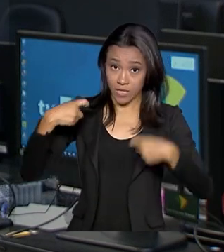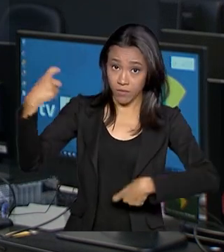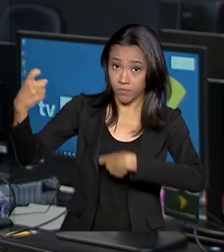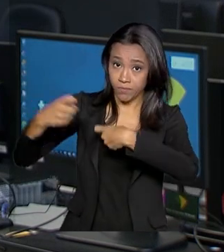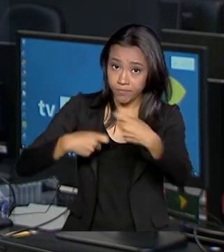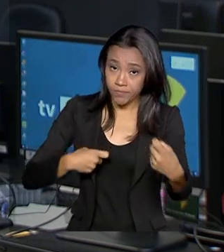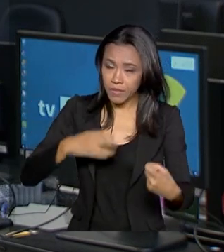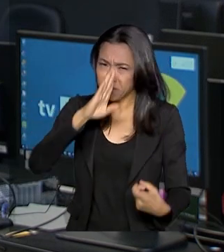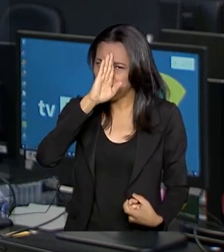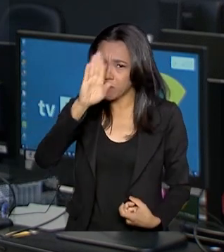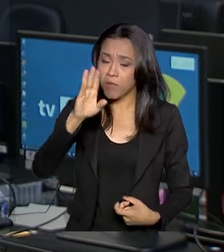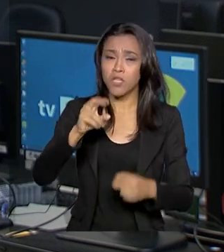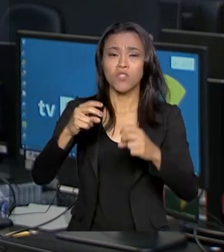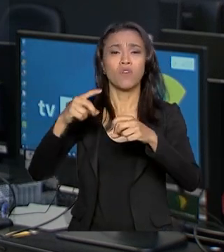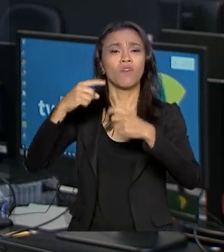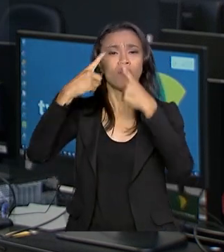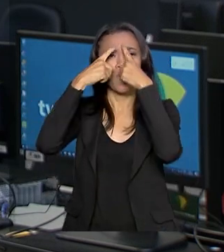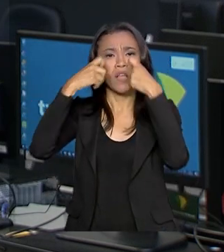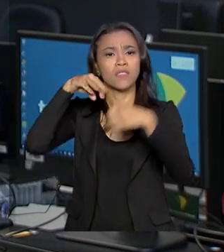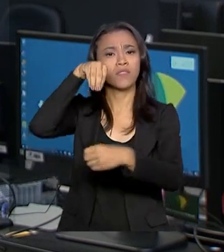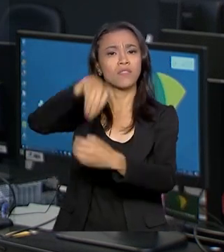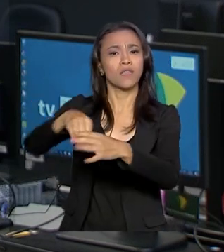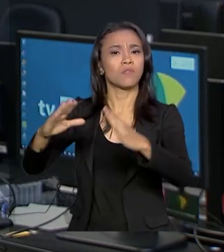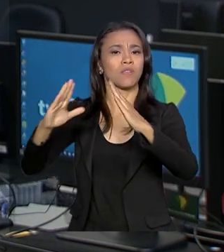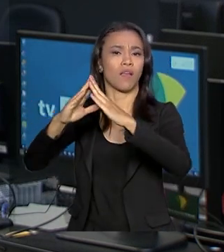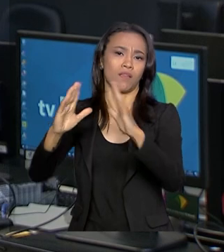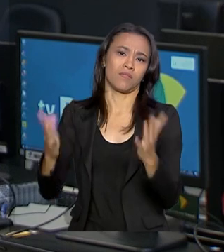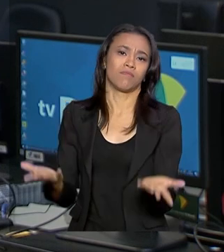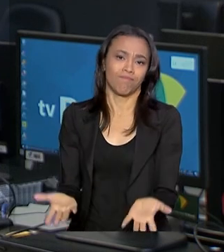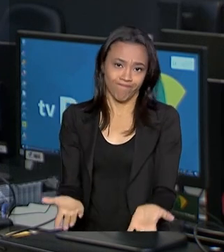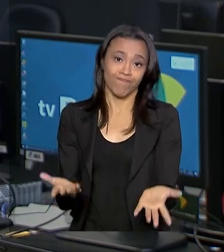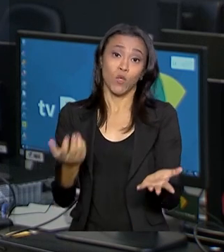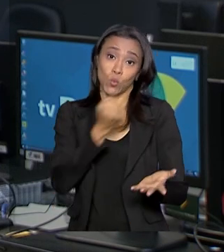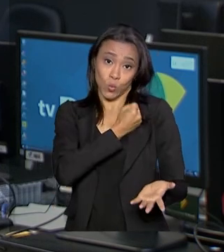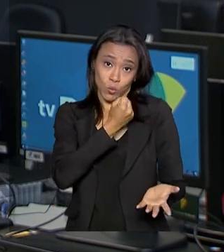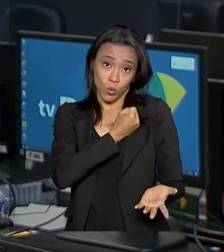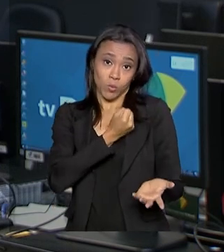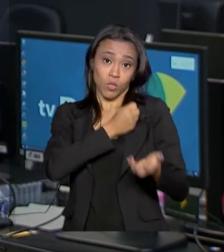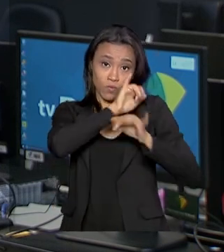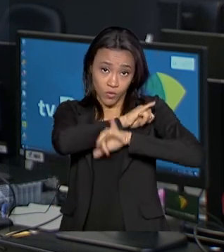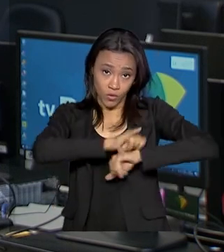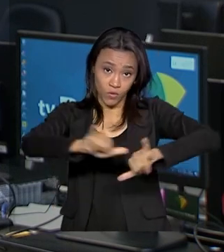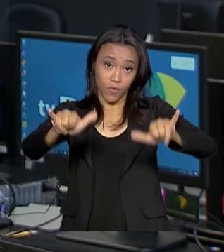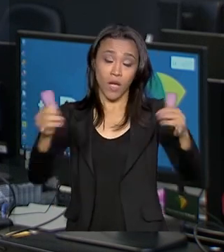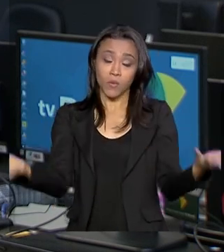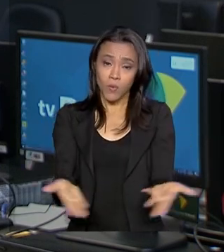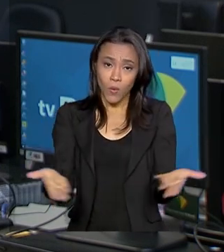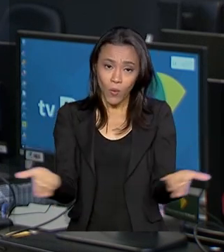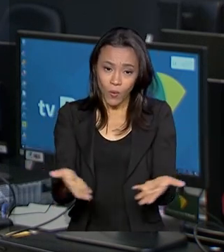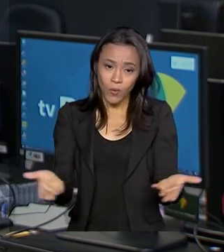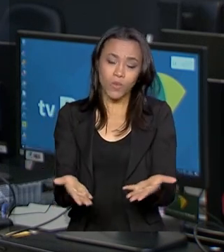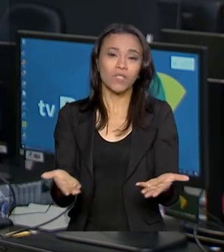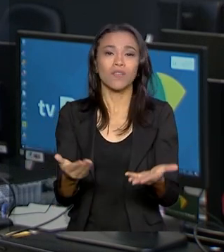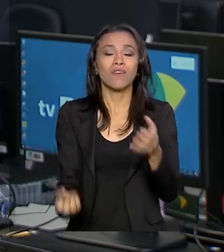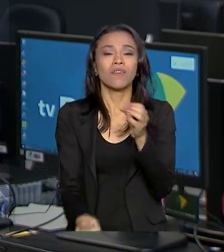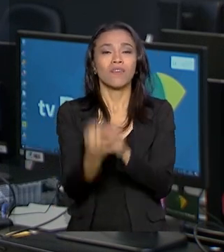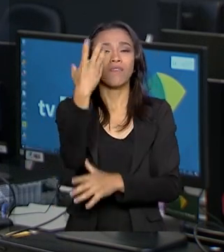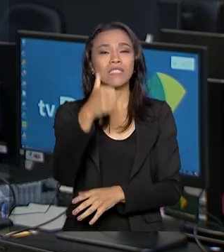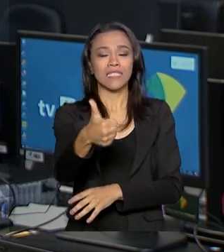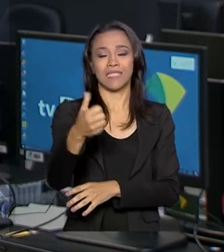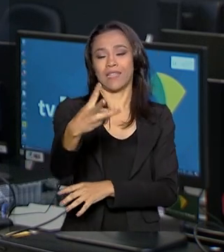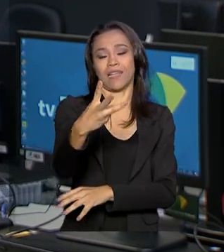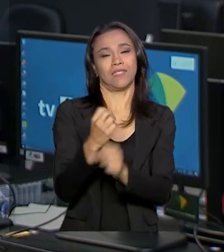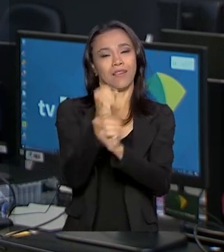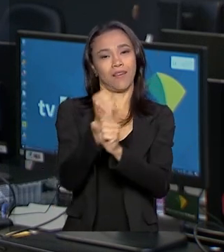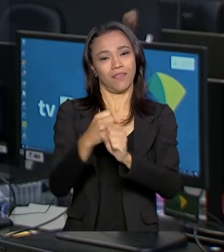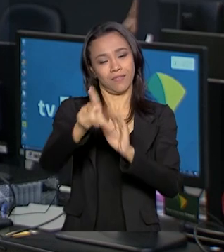violência doméstica e familiar. Os números foram divulgados hoje, como você disse, no aniversário de 13 anos da Lei Maria da